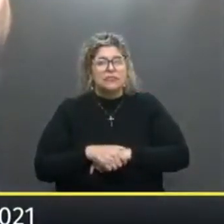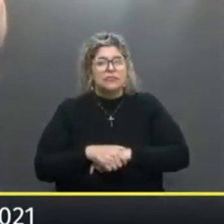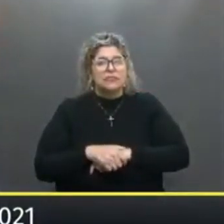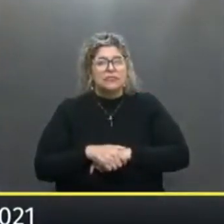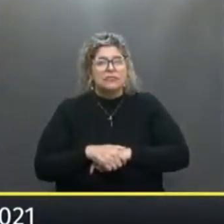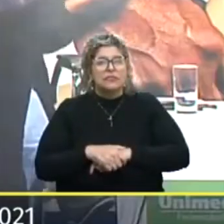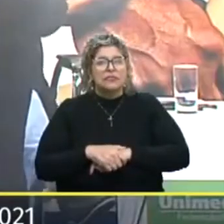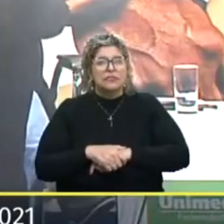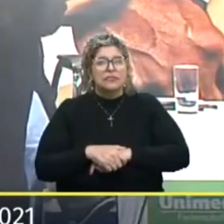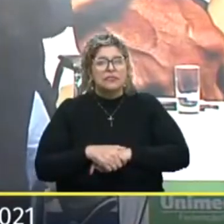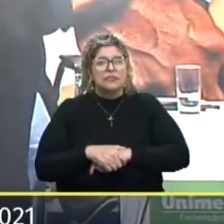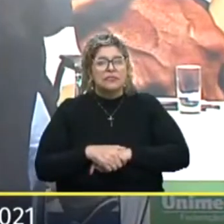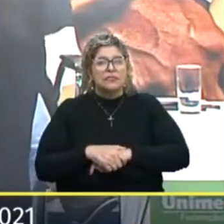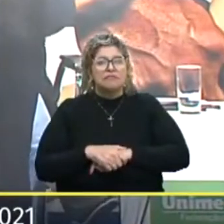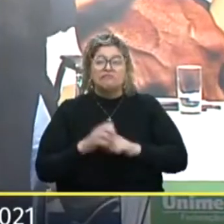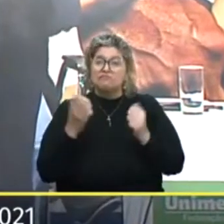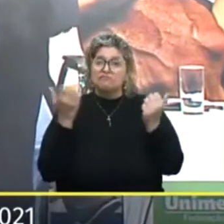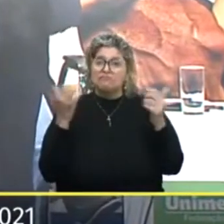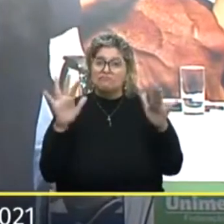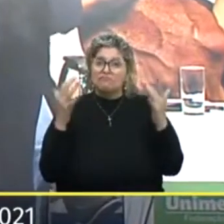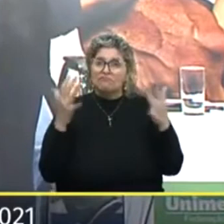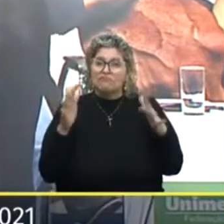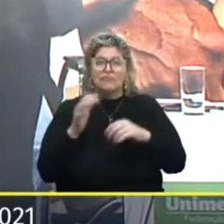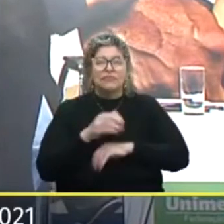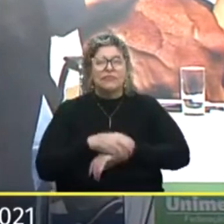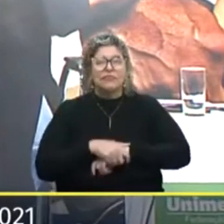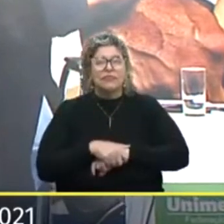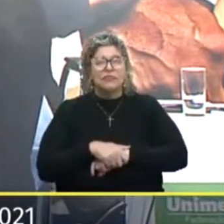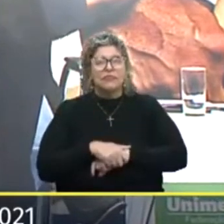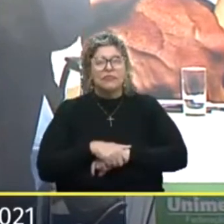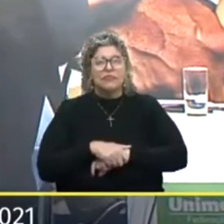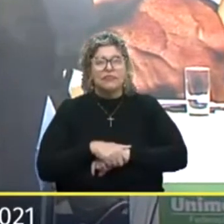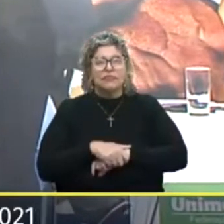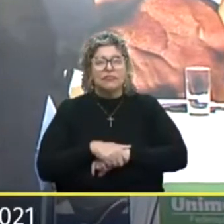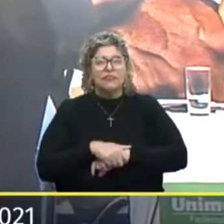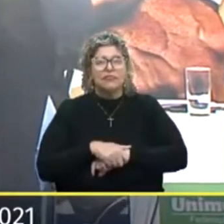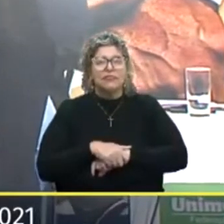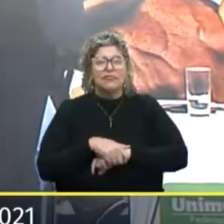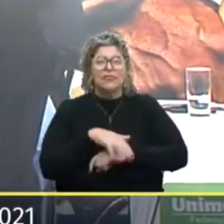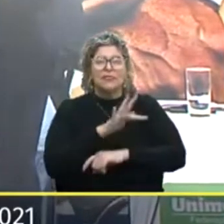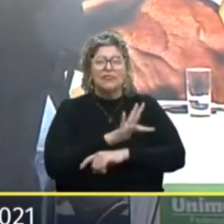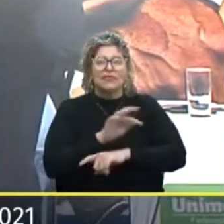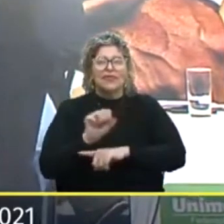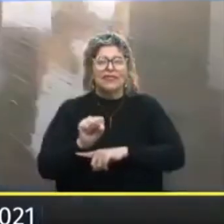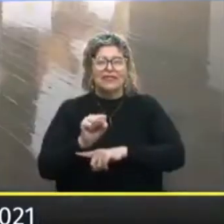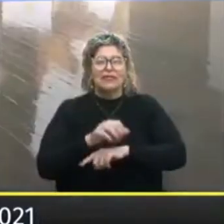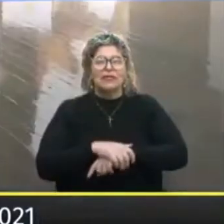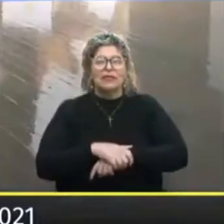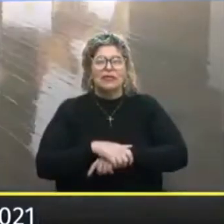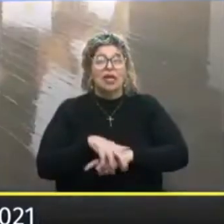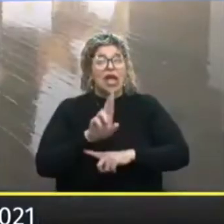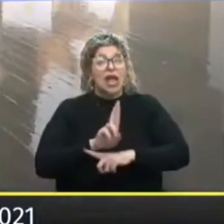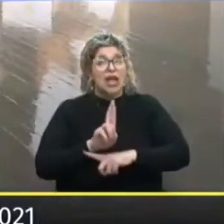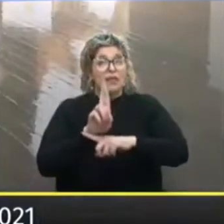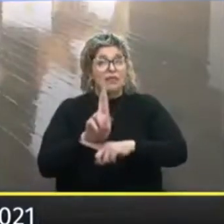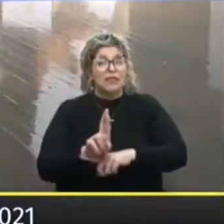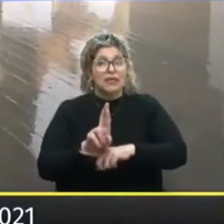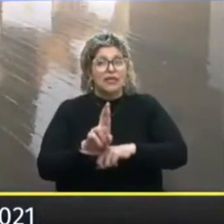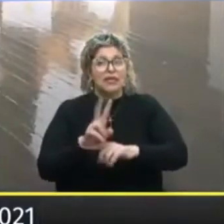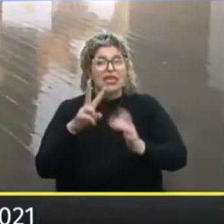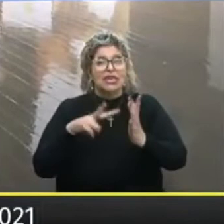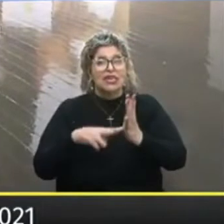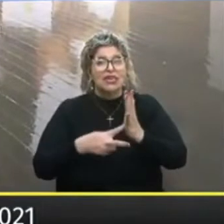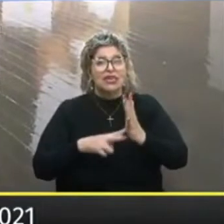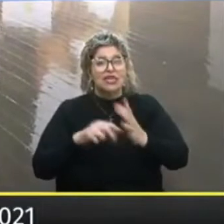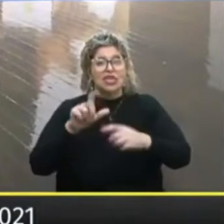Parabéns Parabéns Parabéns Parabéns Parabéns FIERGS Agora representando O CIM de